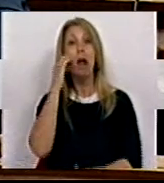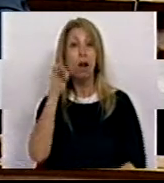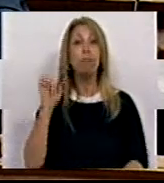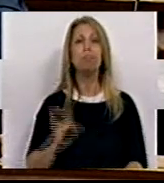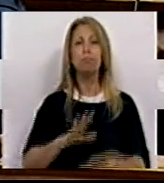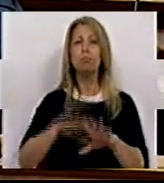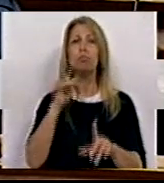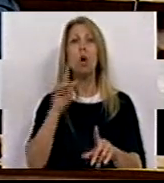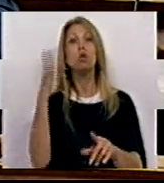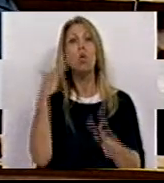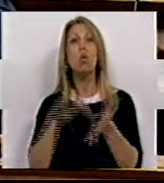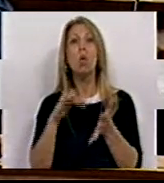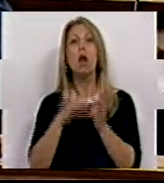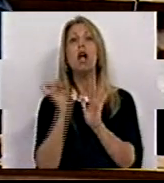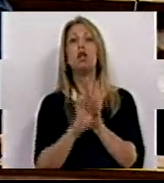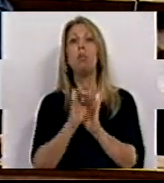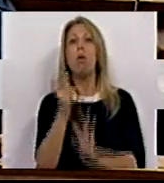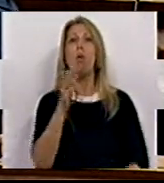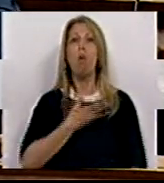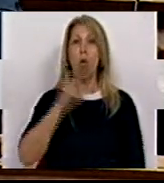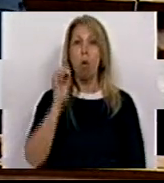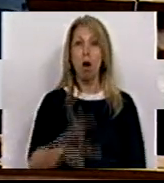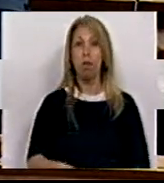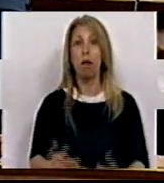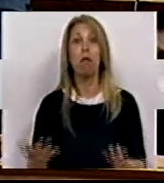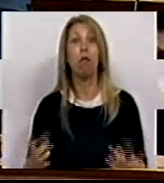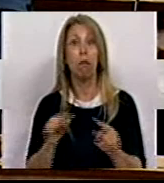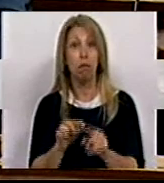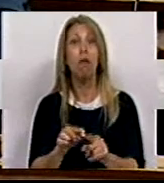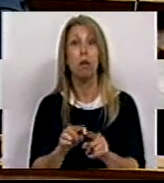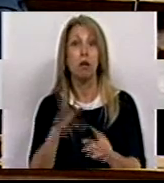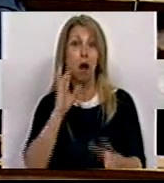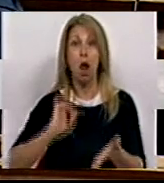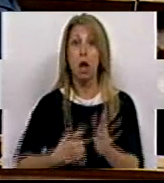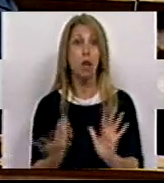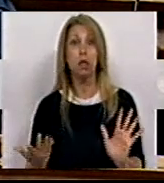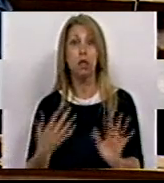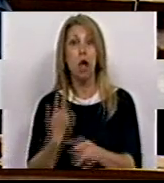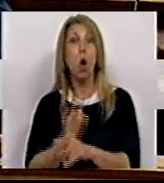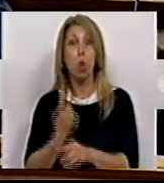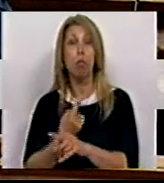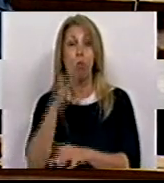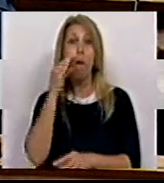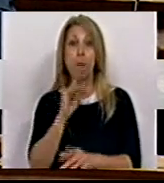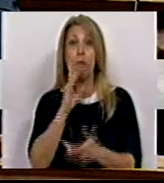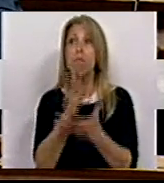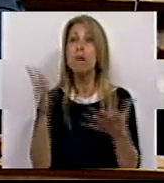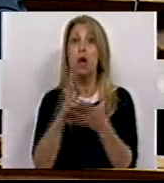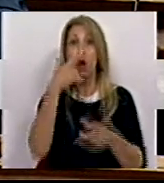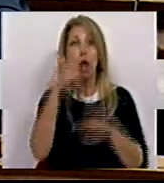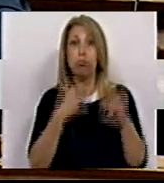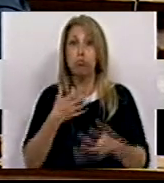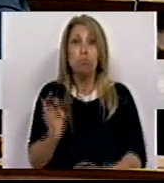das contas de depósito à ordem. Estas contas de depósito são um produto bancário essencial que a esmagadora maioria das pessoas não pode